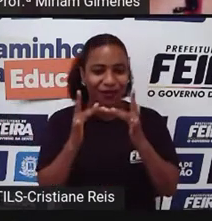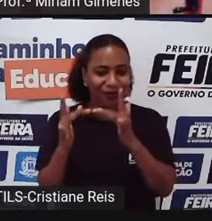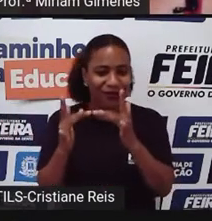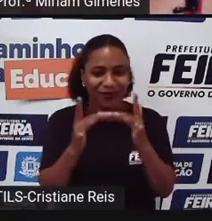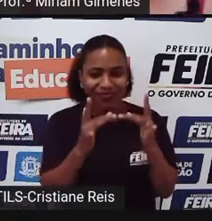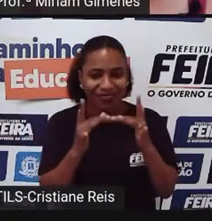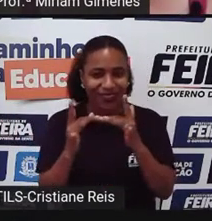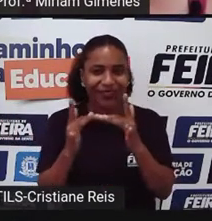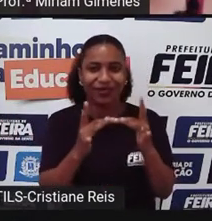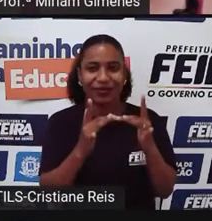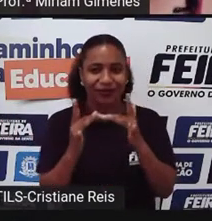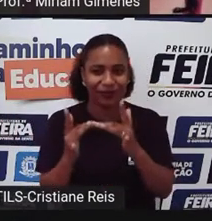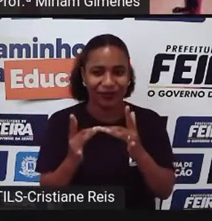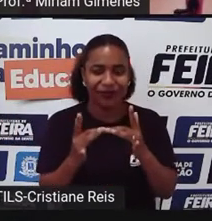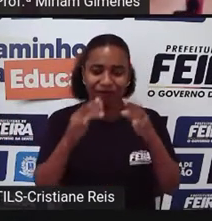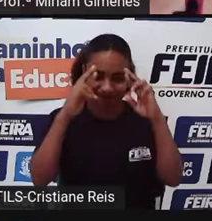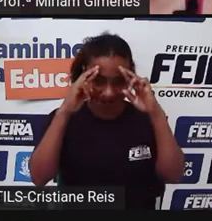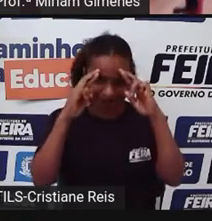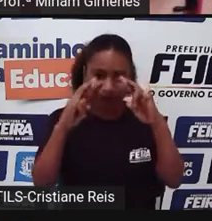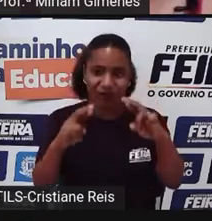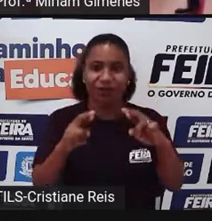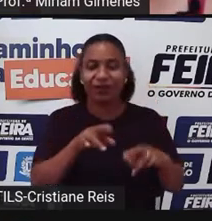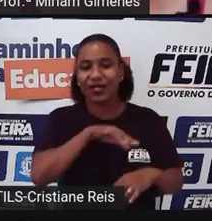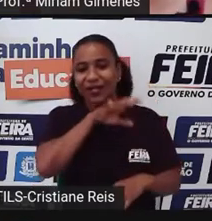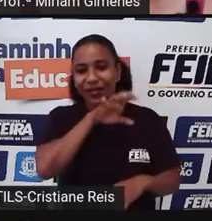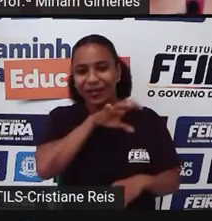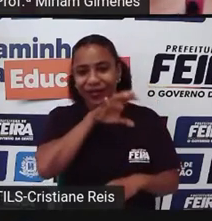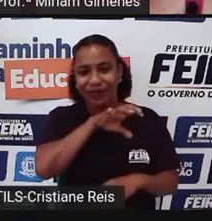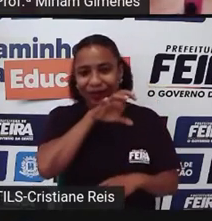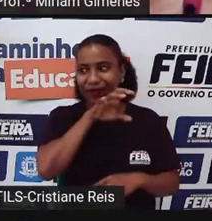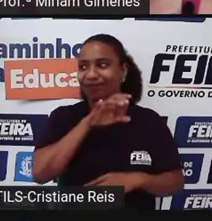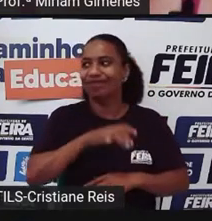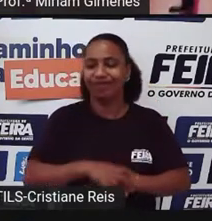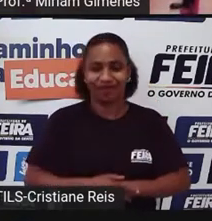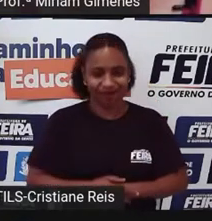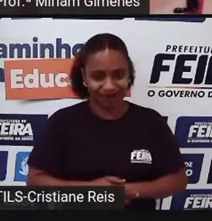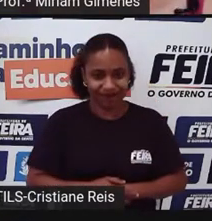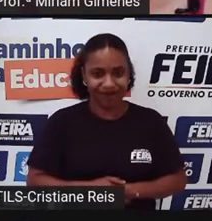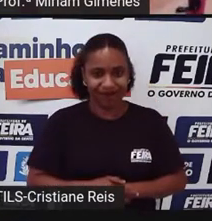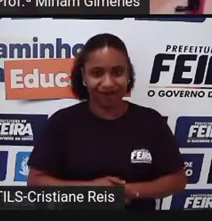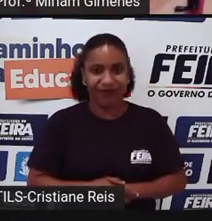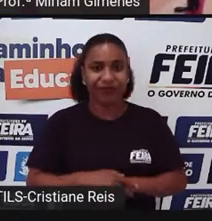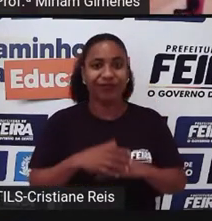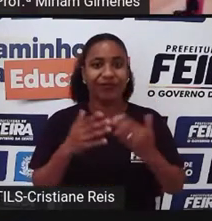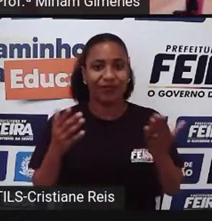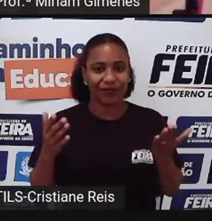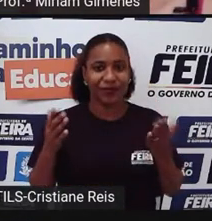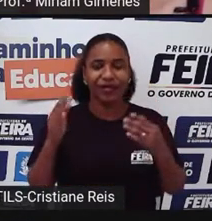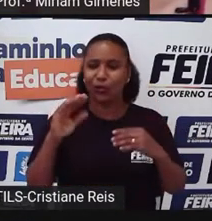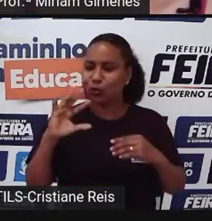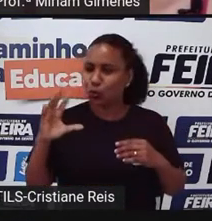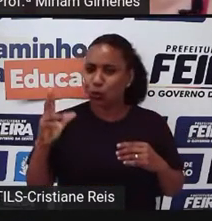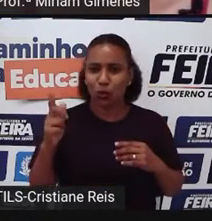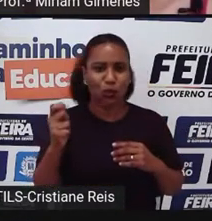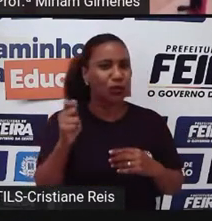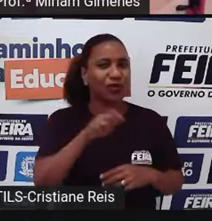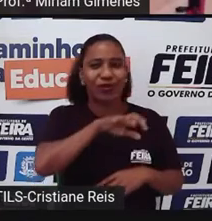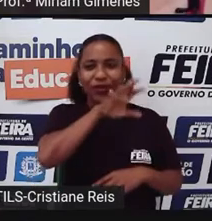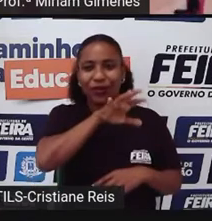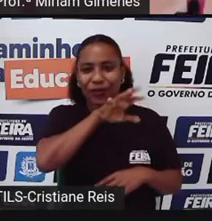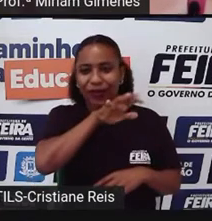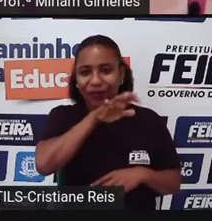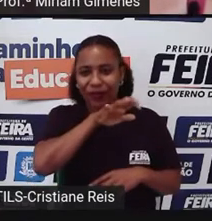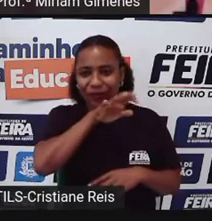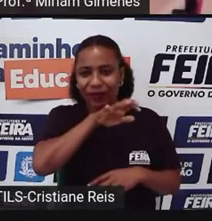Eu tenho esse respeito pelos animais Esse carinho Essa preocupação, né? E era com todos os animais Eu lembro que eu